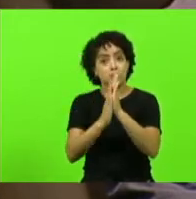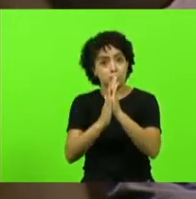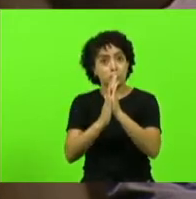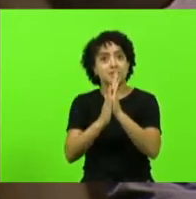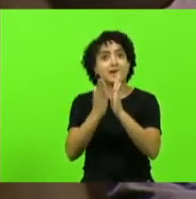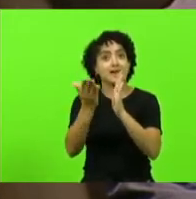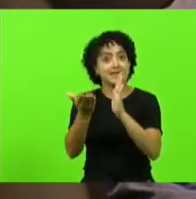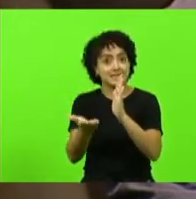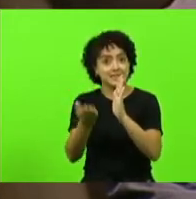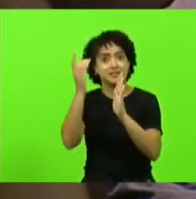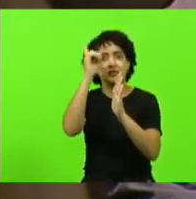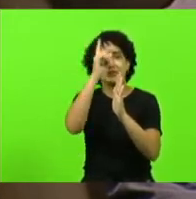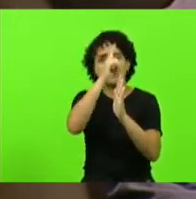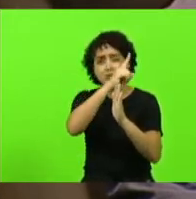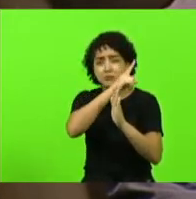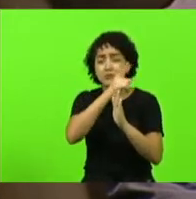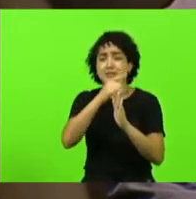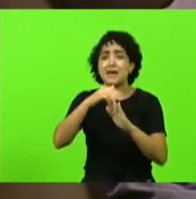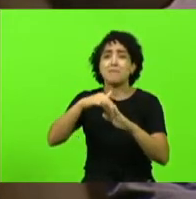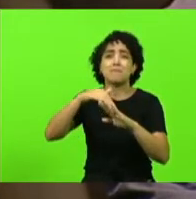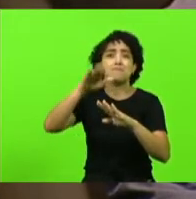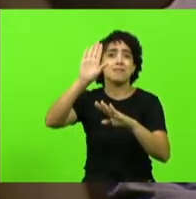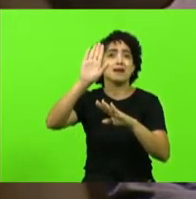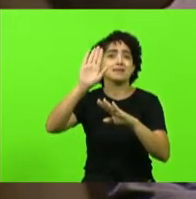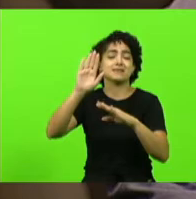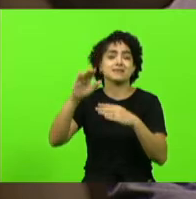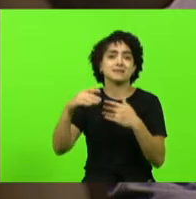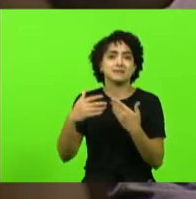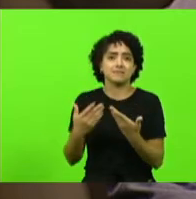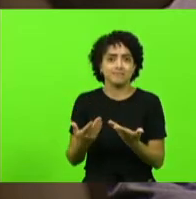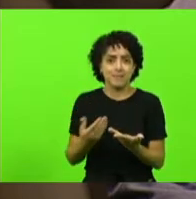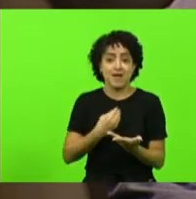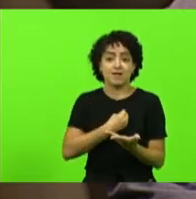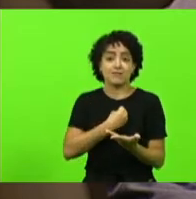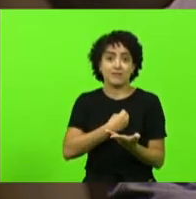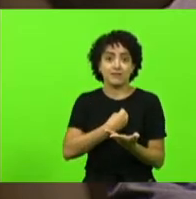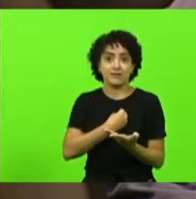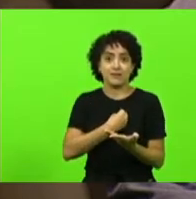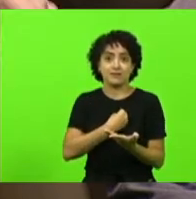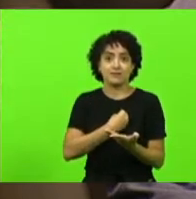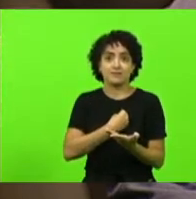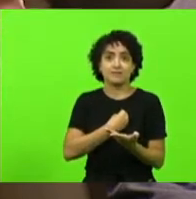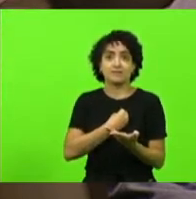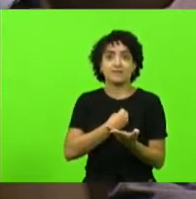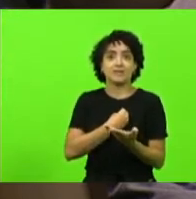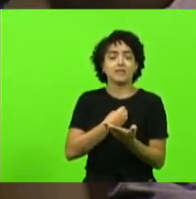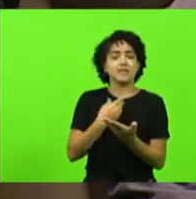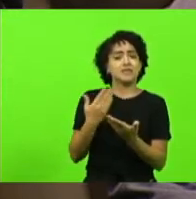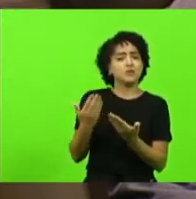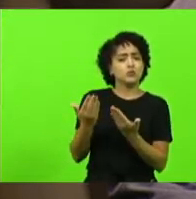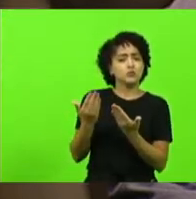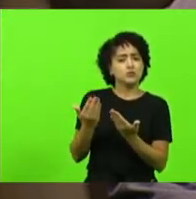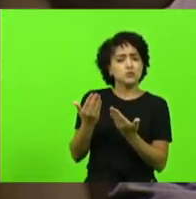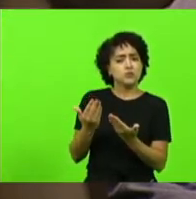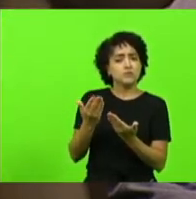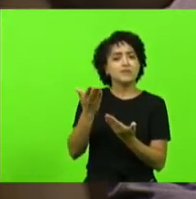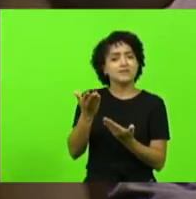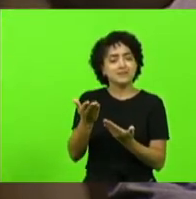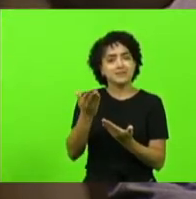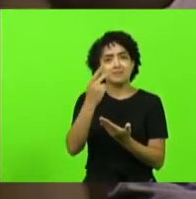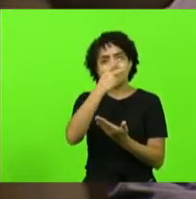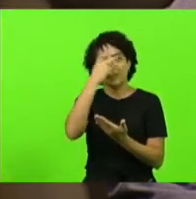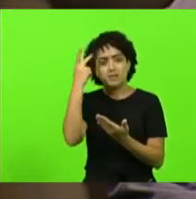a dificultar ainda mais a sua recuperação e olharia com desconfiança para quem quer empreender